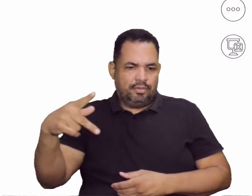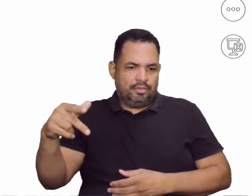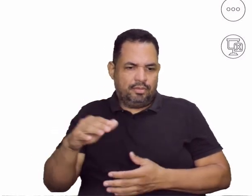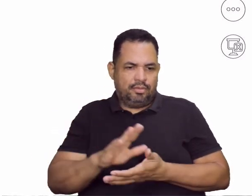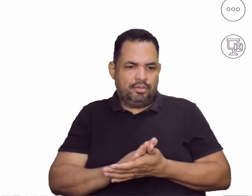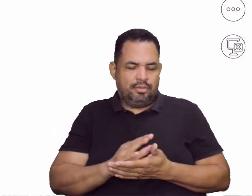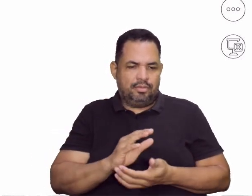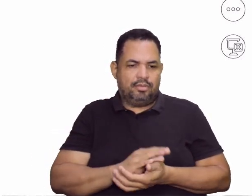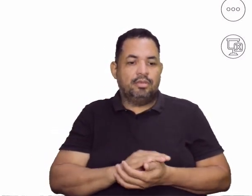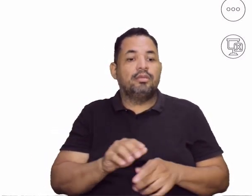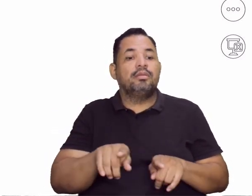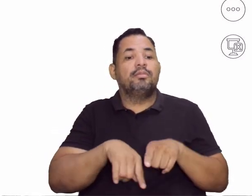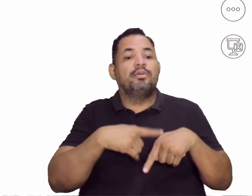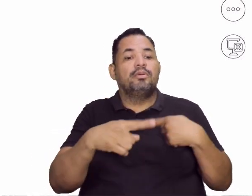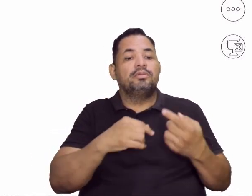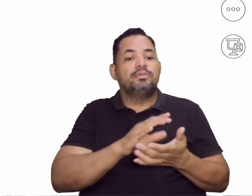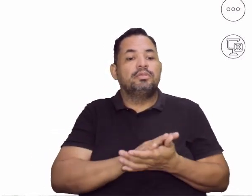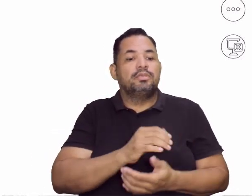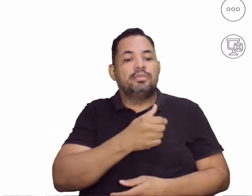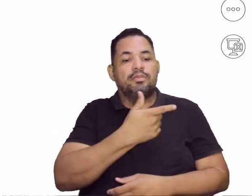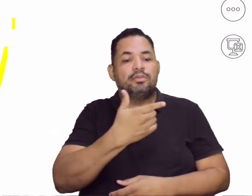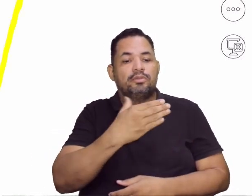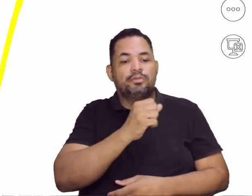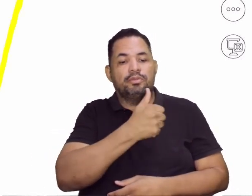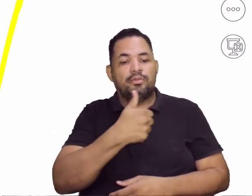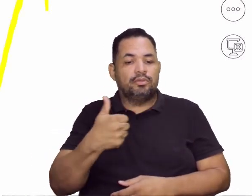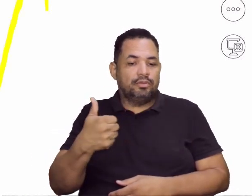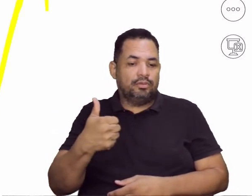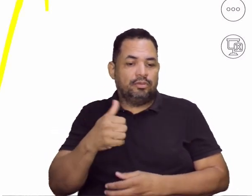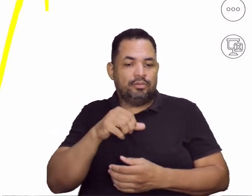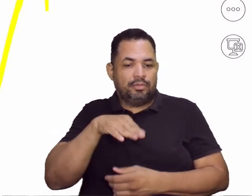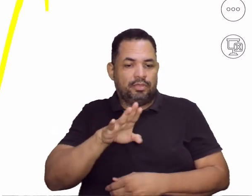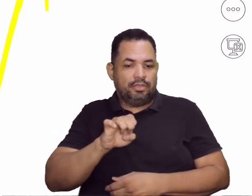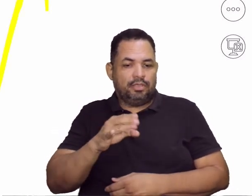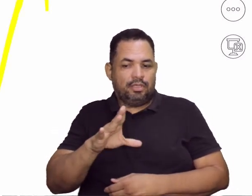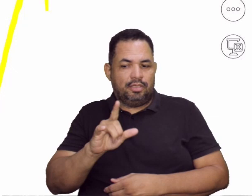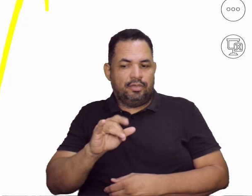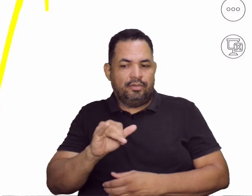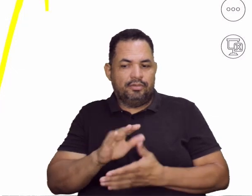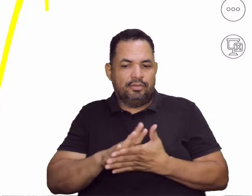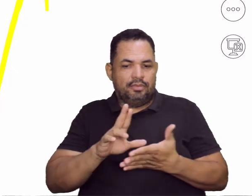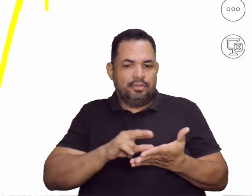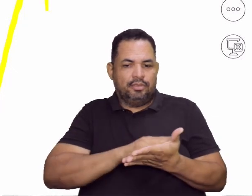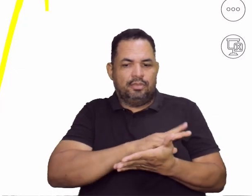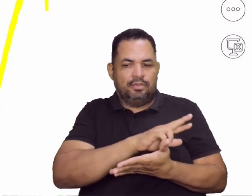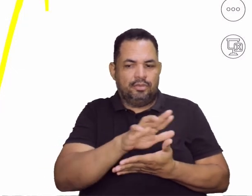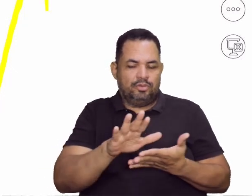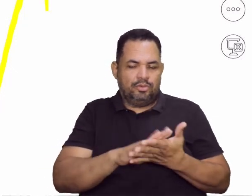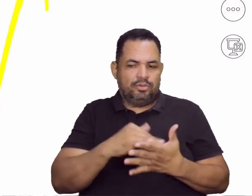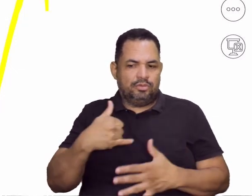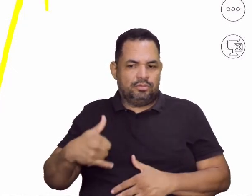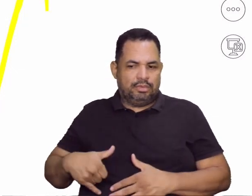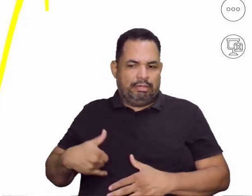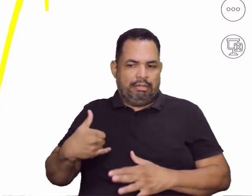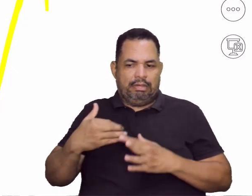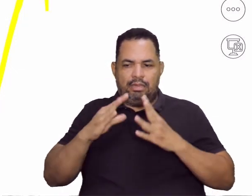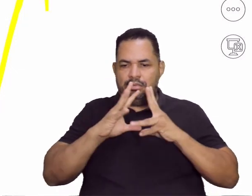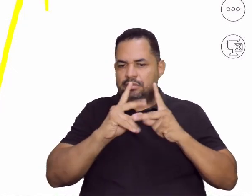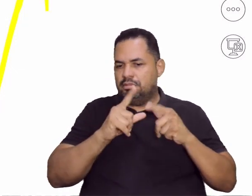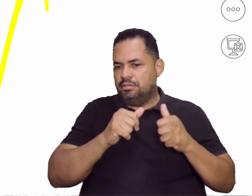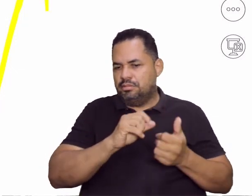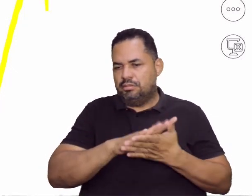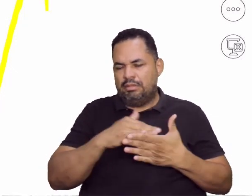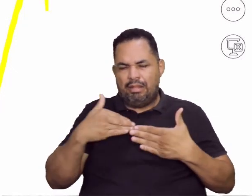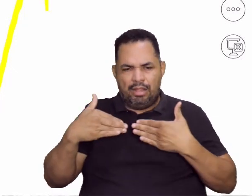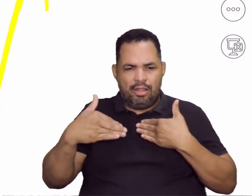2011, Minecraft, né? Esse jogo aqui, ele faz muito sucesso aí entre todas as idades, e tem muito mais coisas